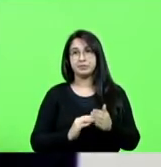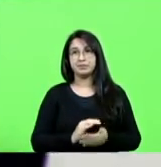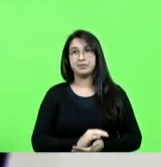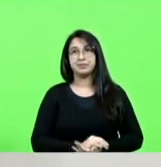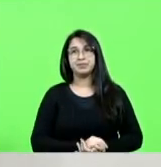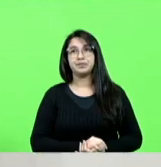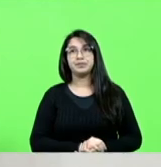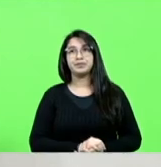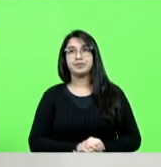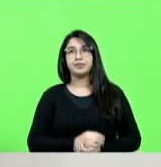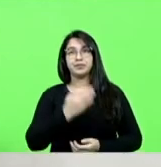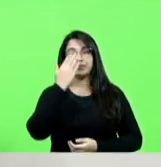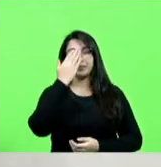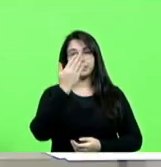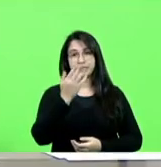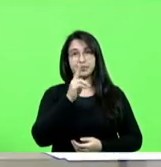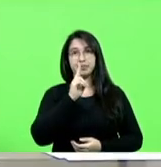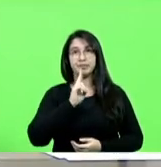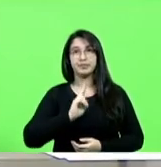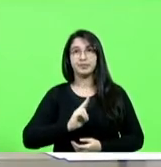obrigado deputado Ivan Nates